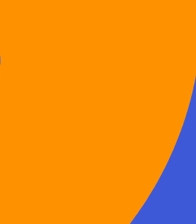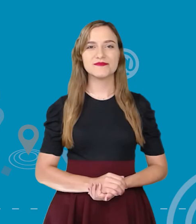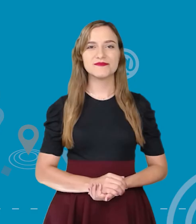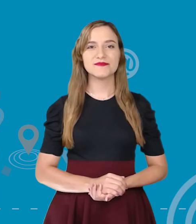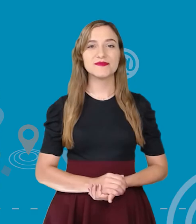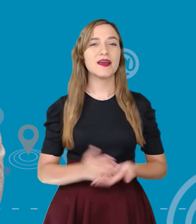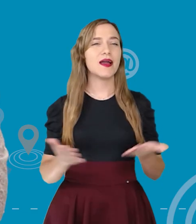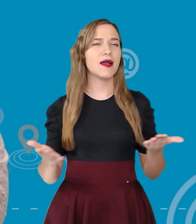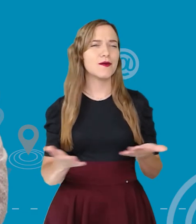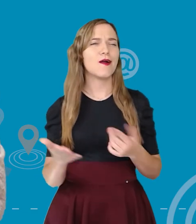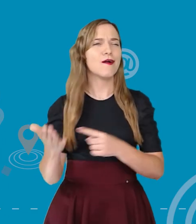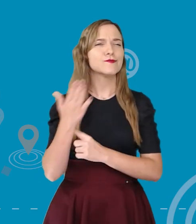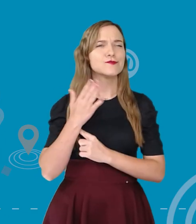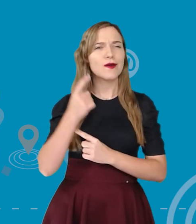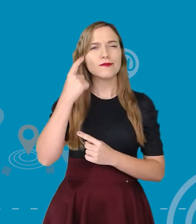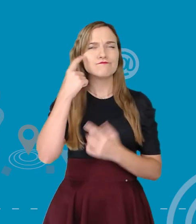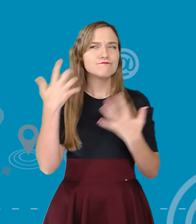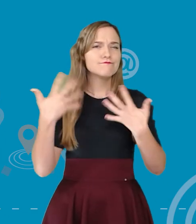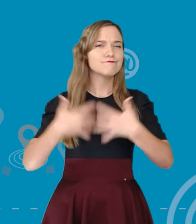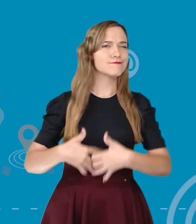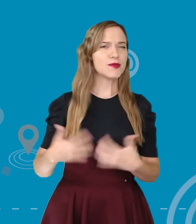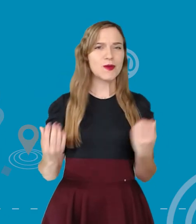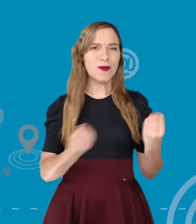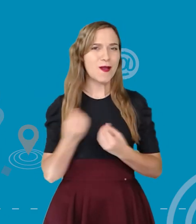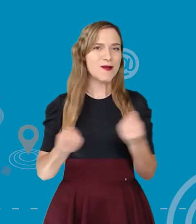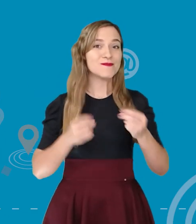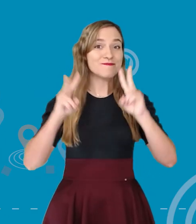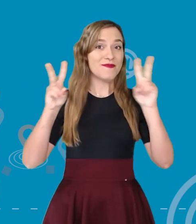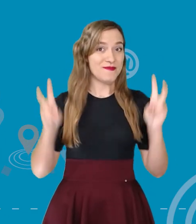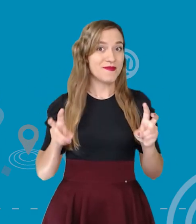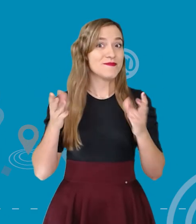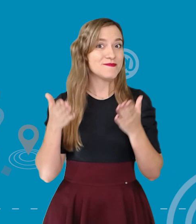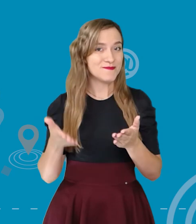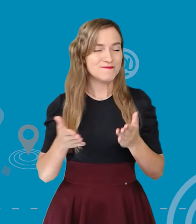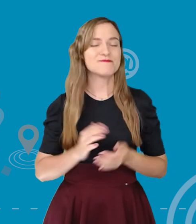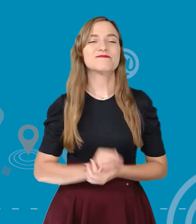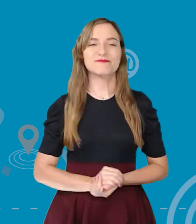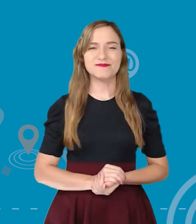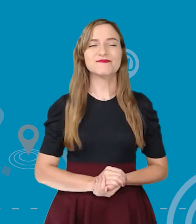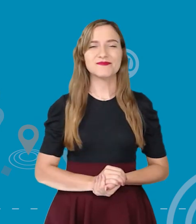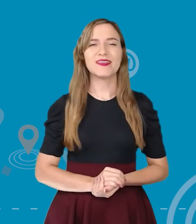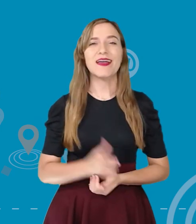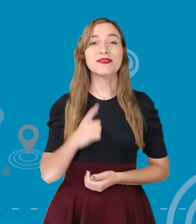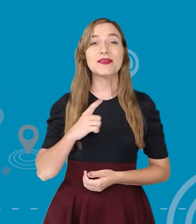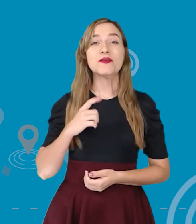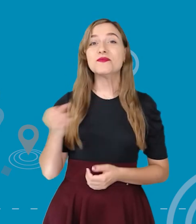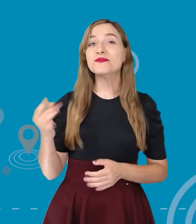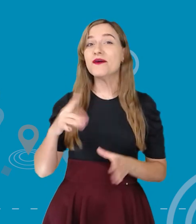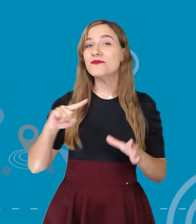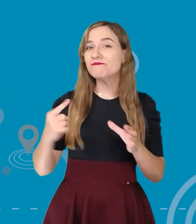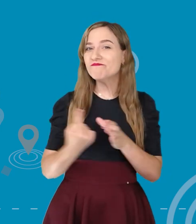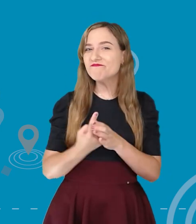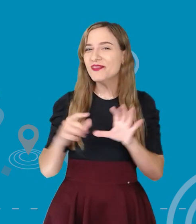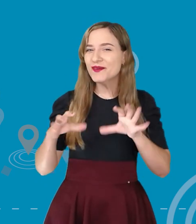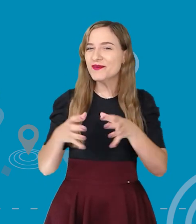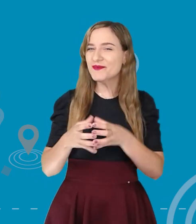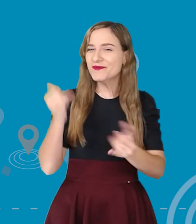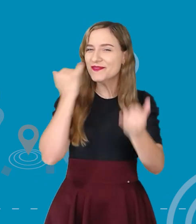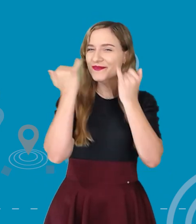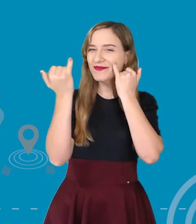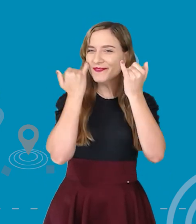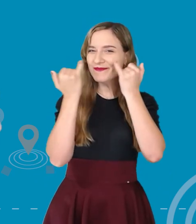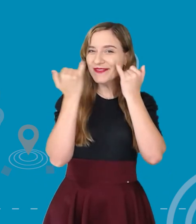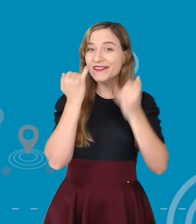E para nos ajudar a refletir um pouco mais sobre o assunto, a nossa nova integrante do quadro